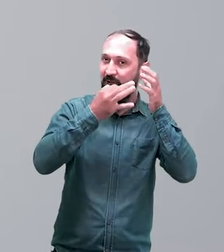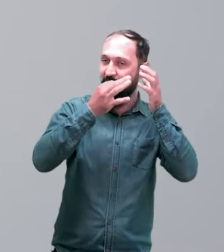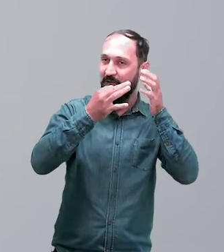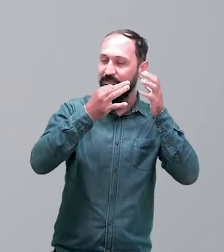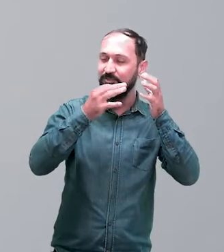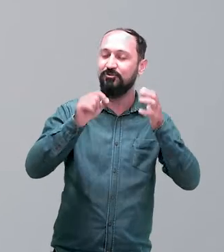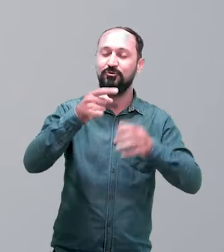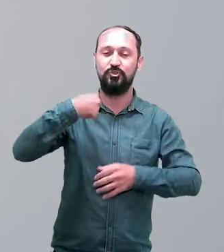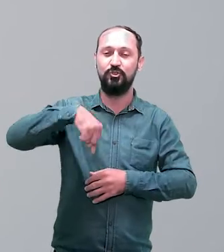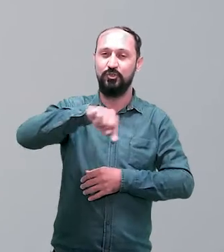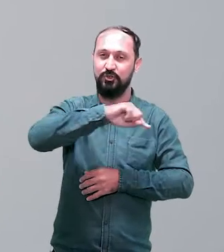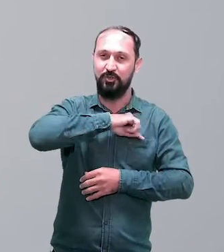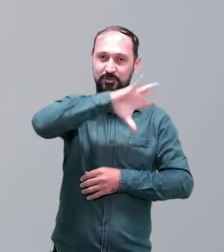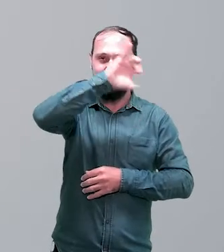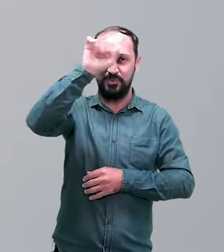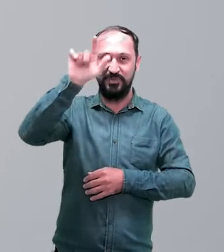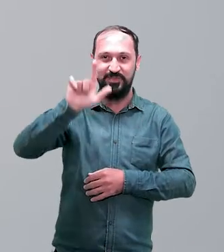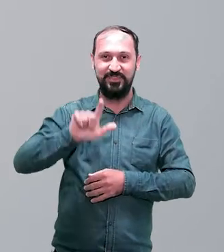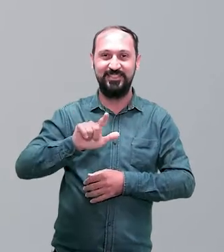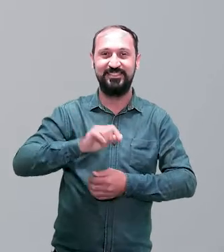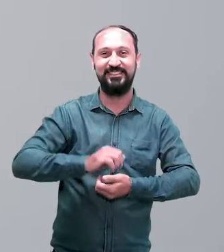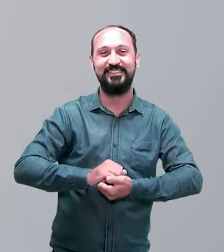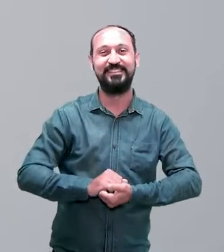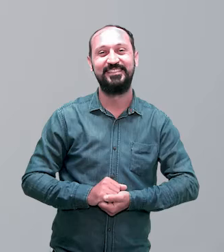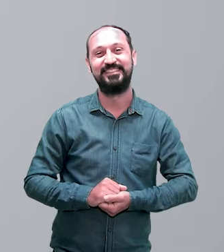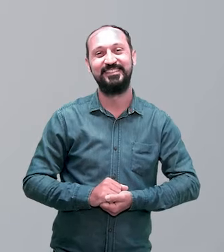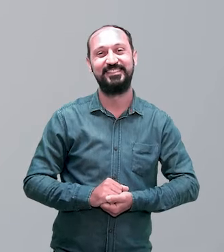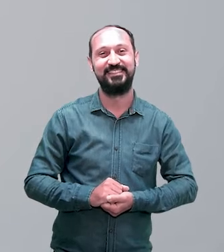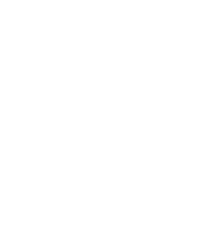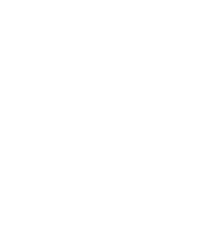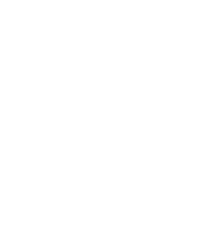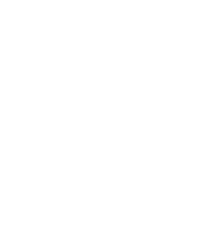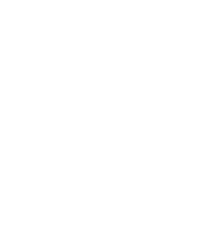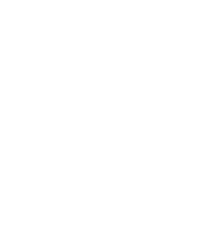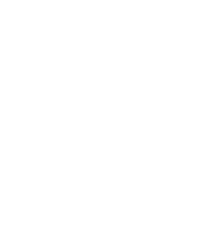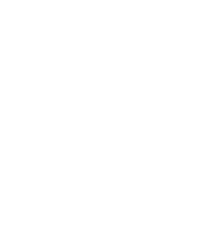Alemes, a rádio da gente de Mato Grosso do Sul.